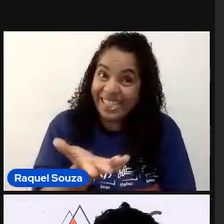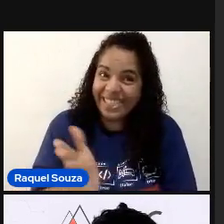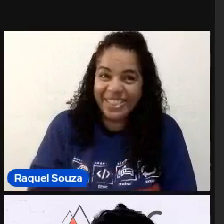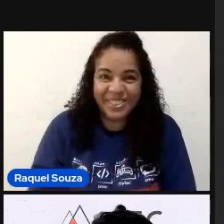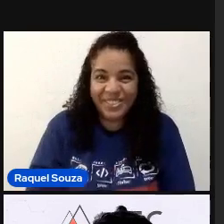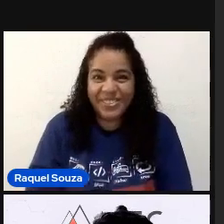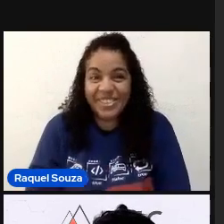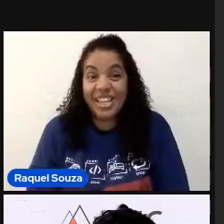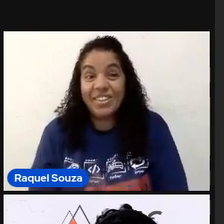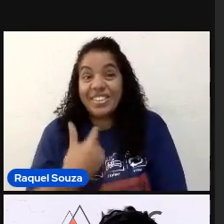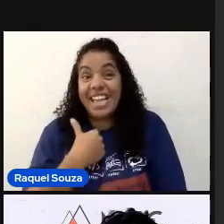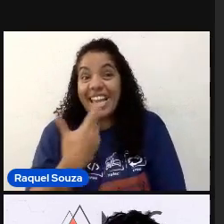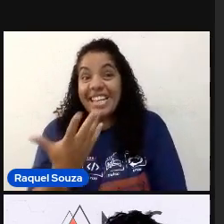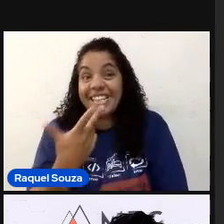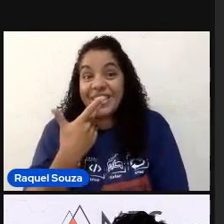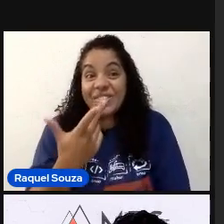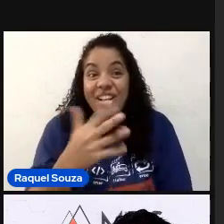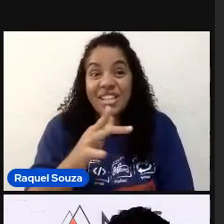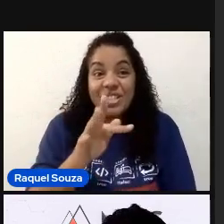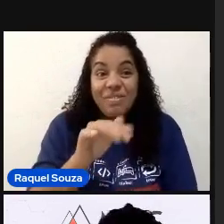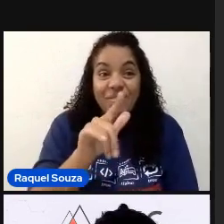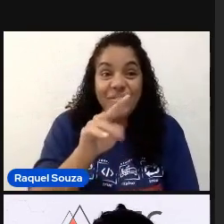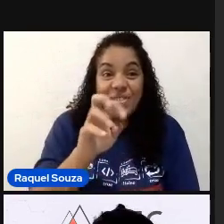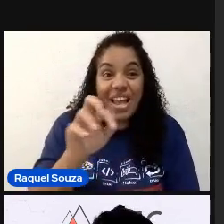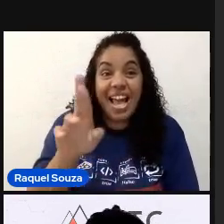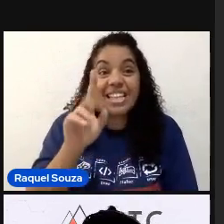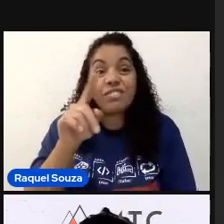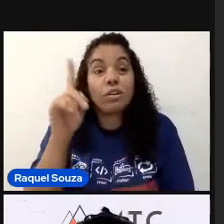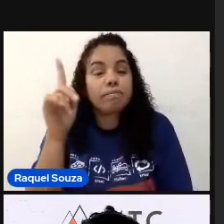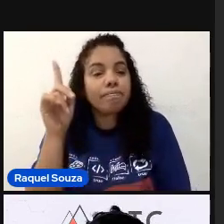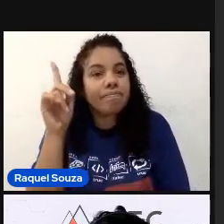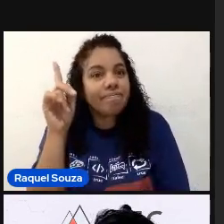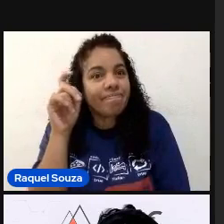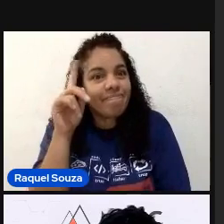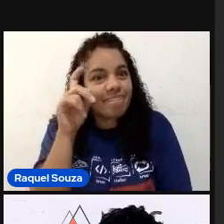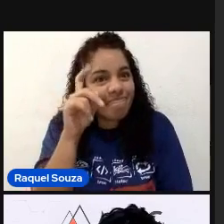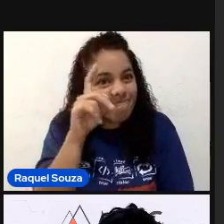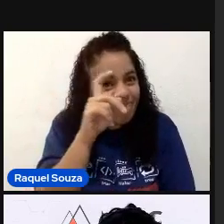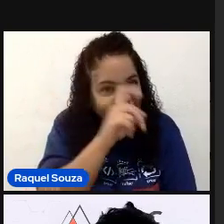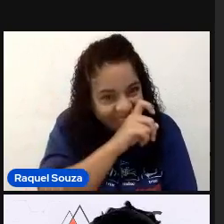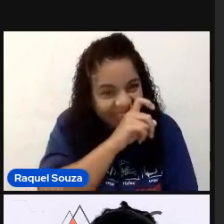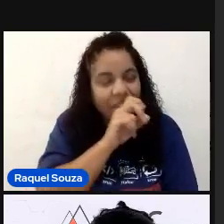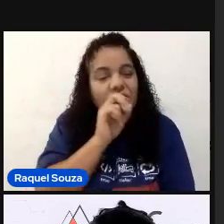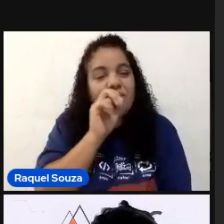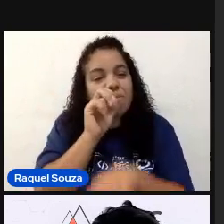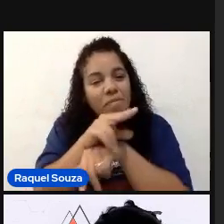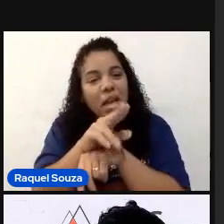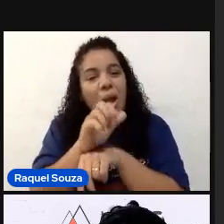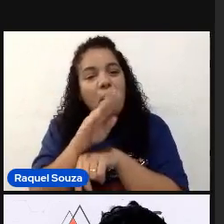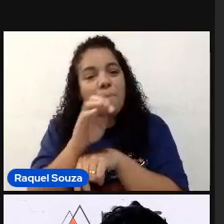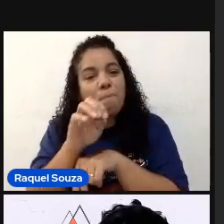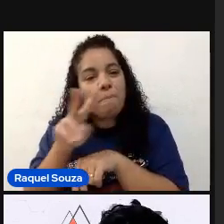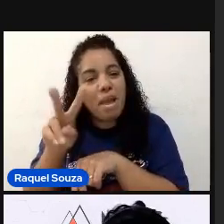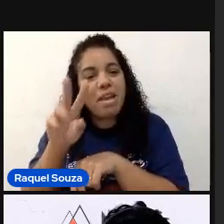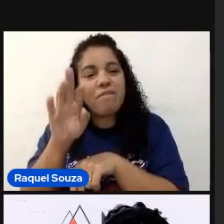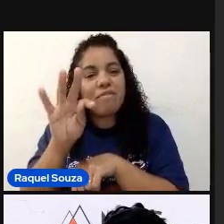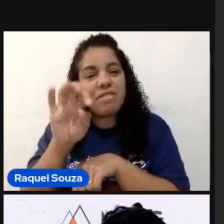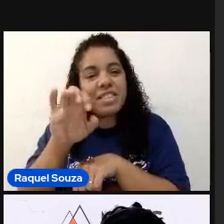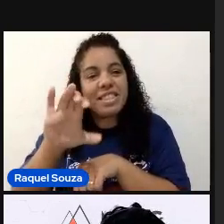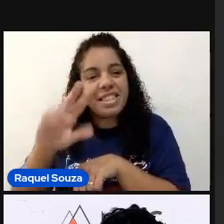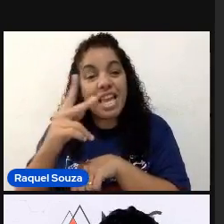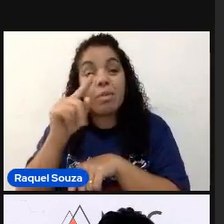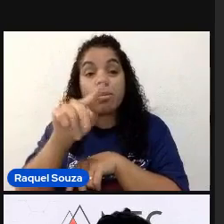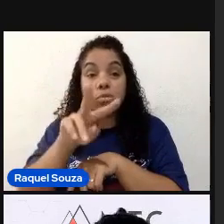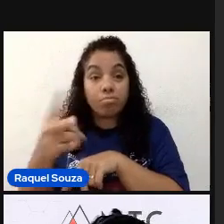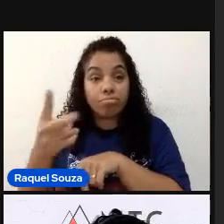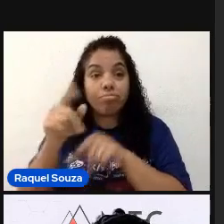até suspiro quando eu falo sobre Flutter. Que foi uma dificuldade muito grande. Quando eu entrei na AmbevTech, a pessoa estava migrando o aplicativo para